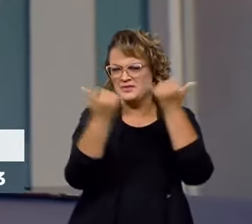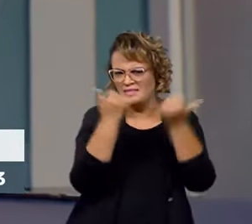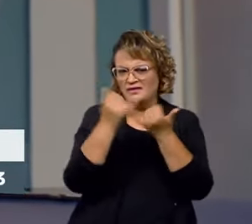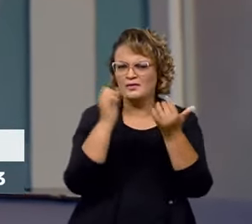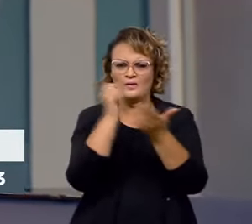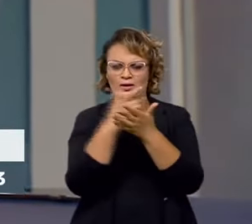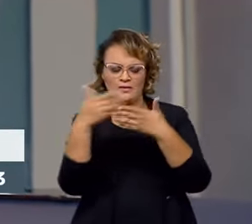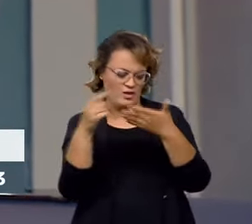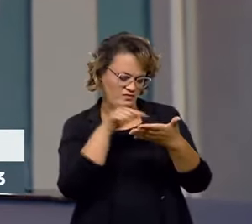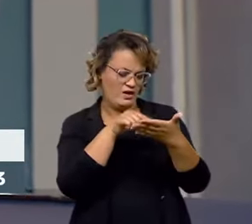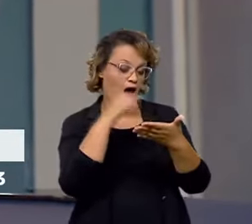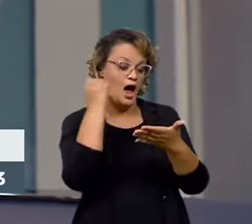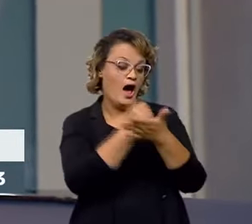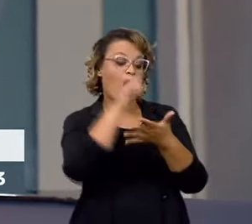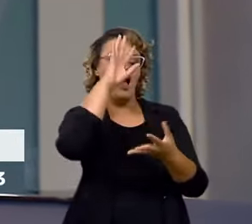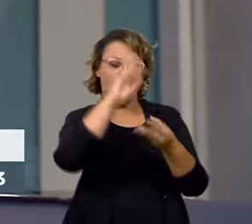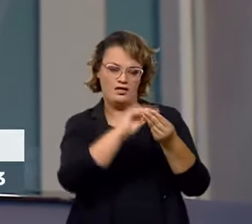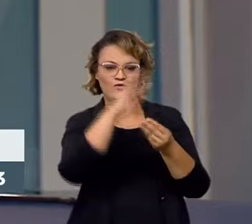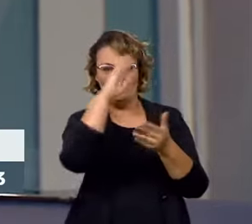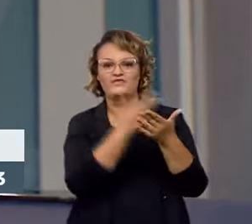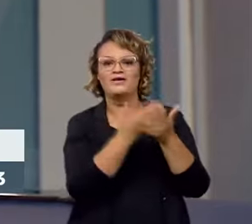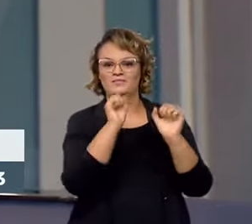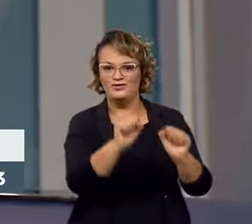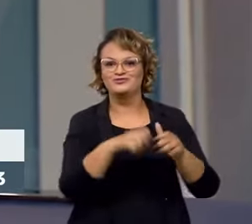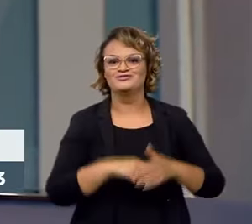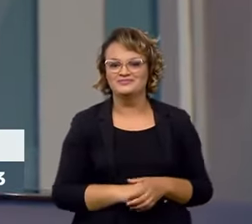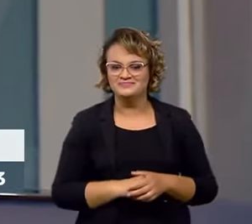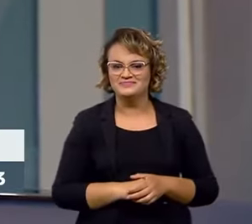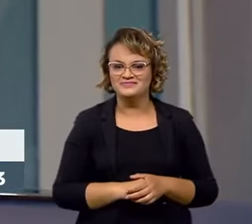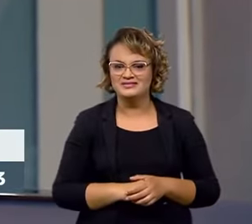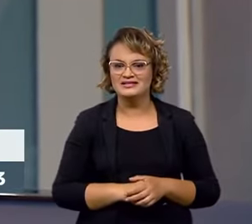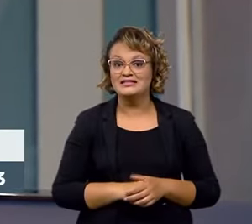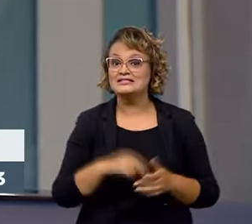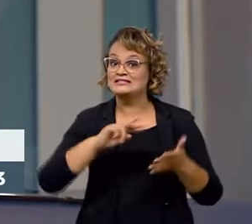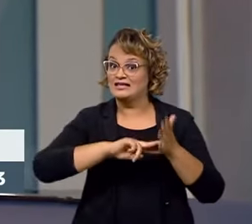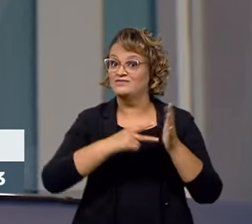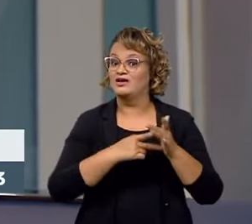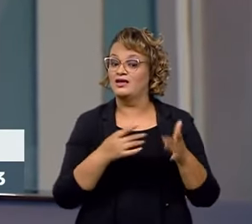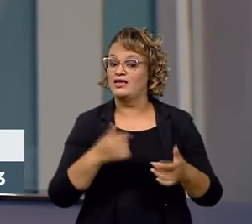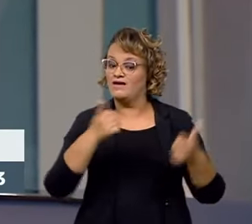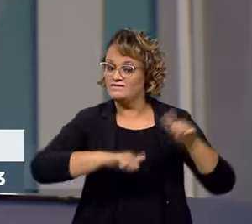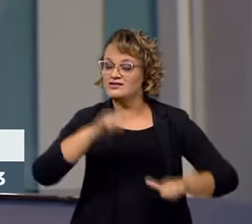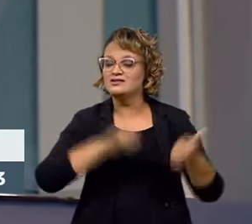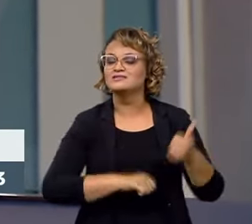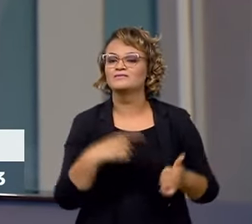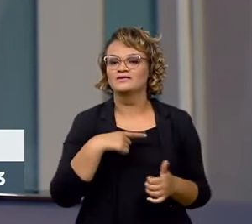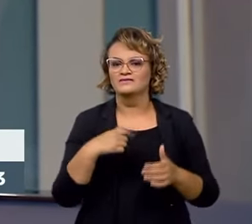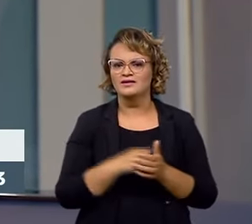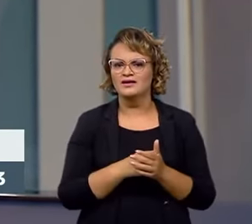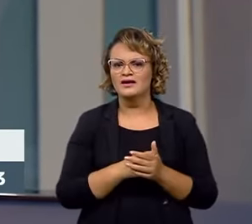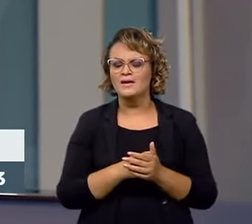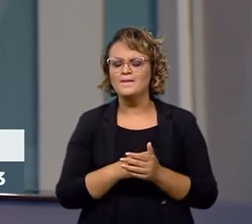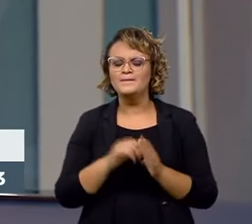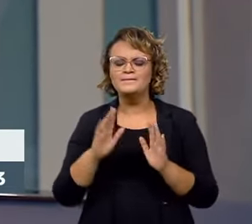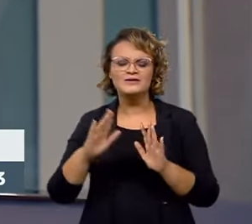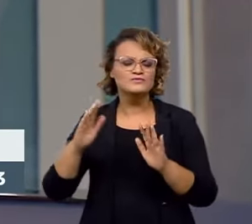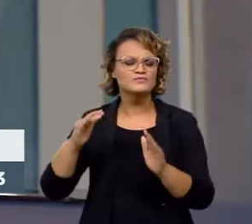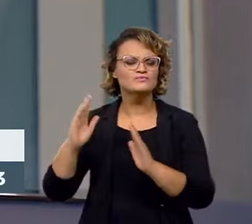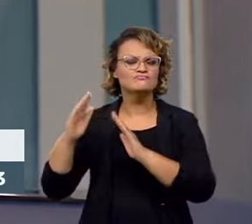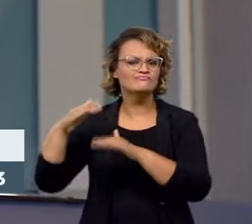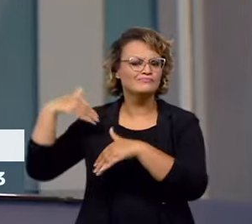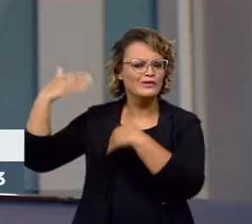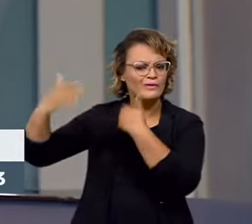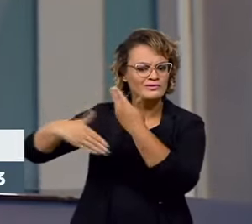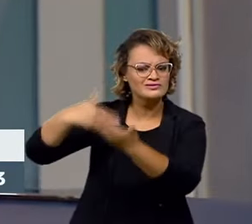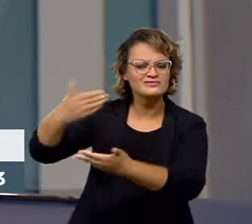e tem nesse selo uma garantia que aquele produto tenha uma qualidade esperada. E para chegar nesse selo, existe um grande